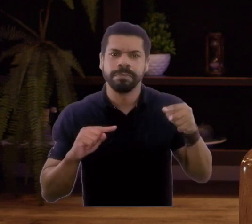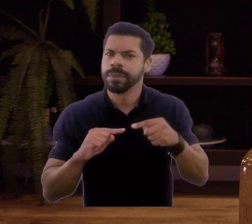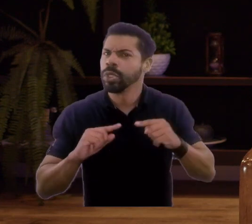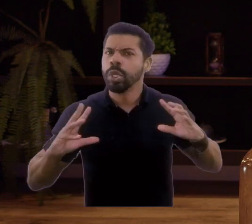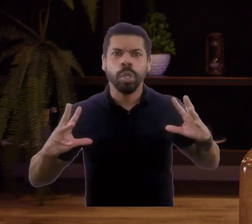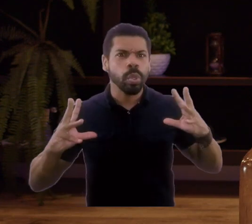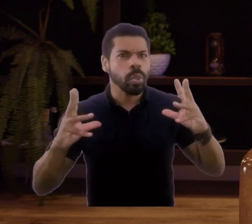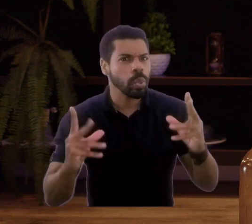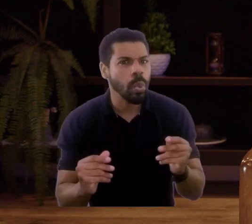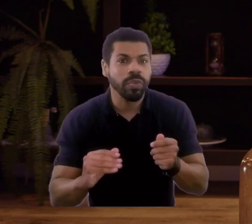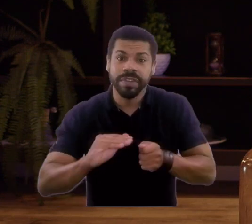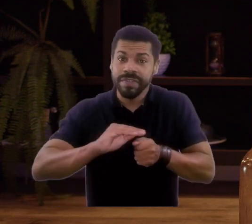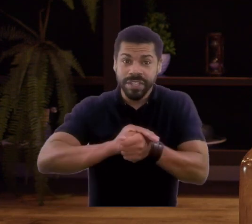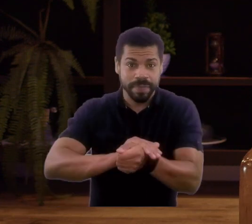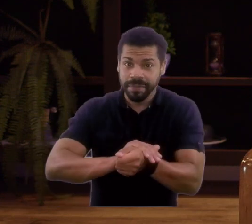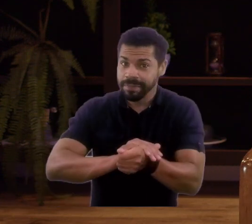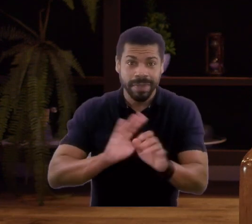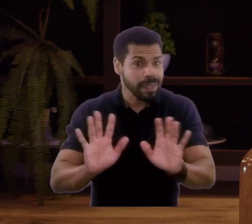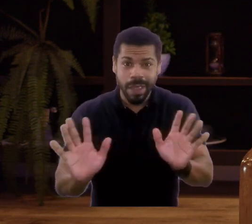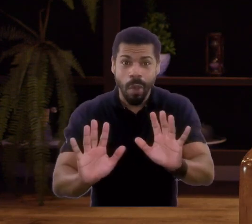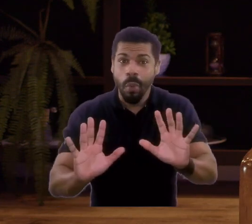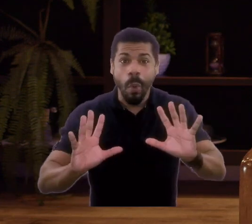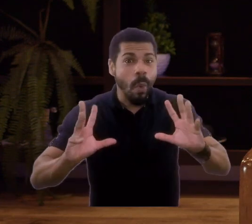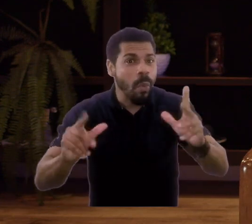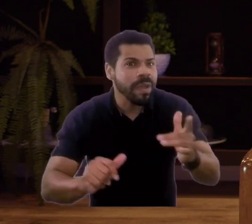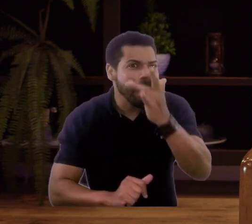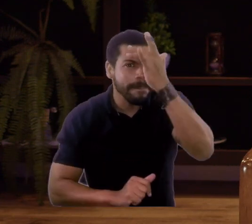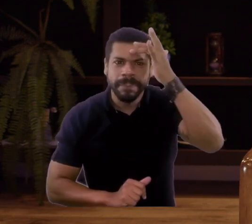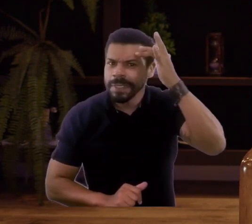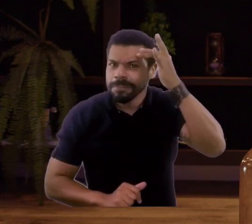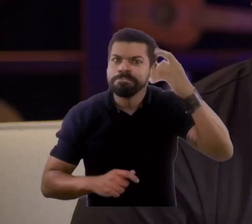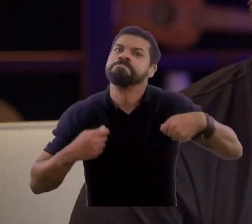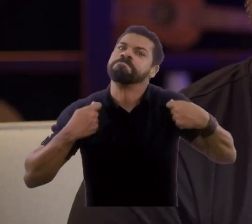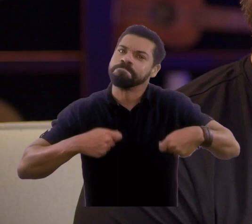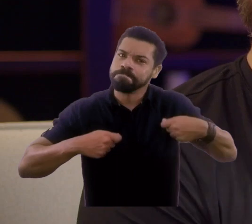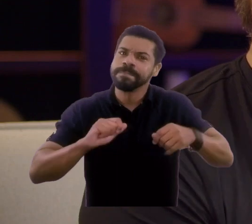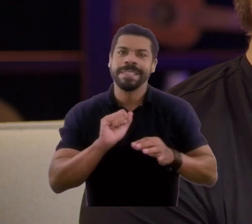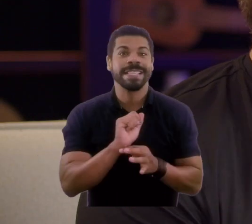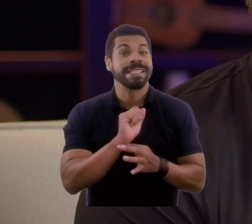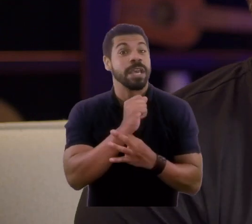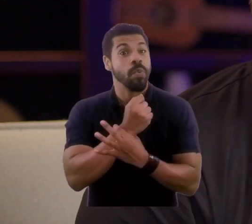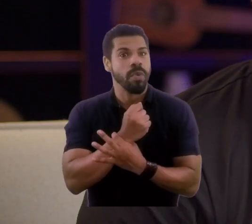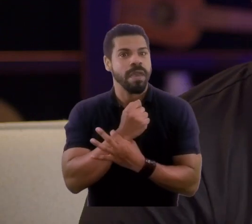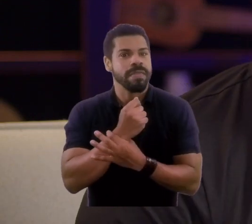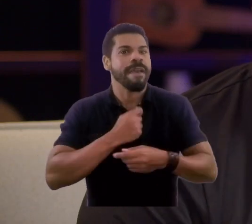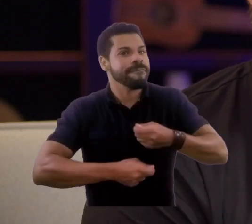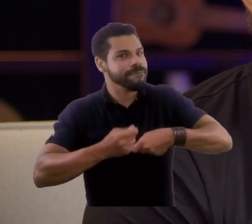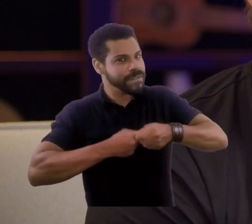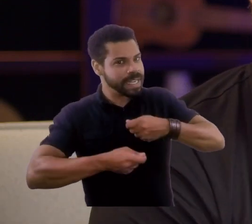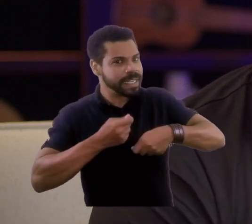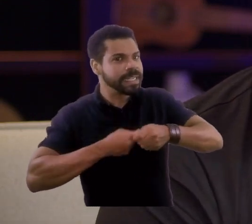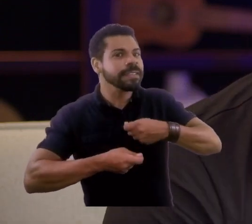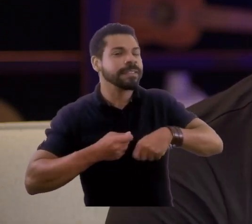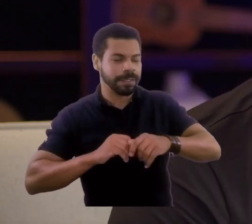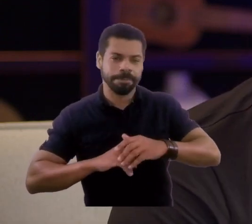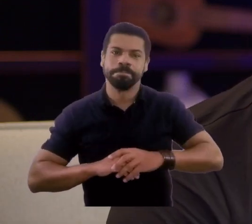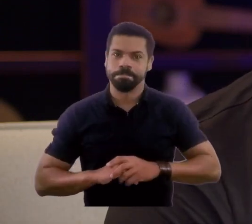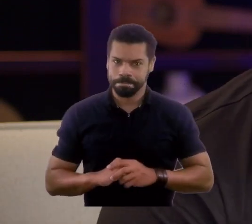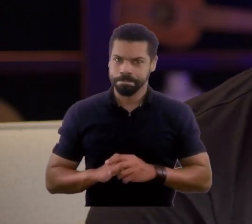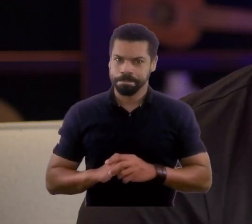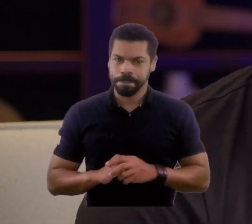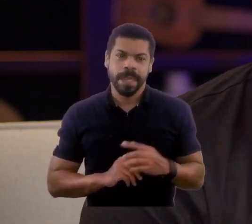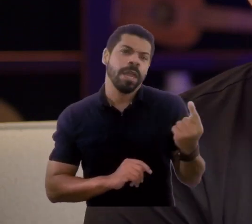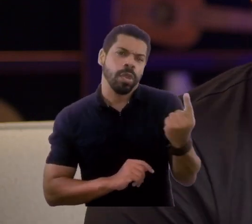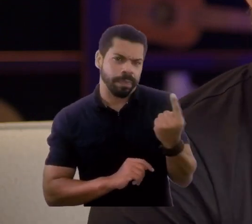que todo investidor deve ter, na verdade não só investidor, toda pessoa deve ter, é a segurança financeira, é a blindagem financeira.